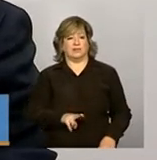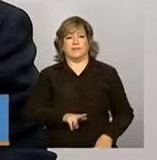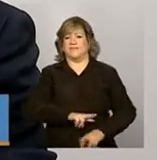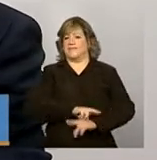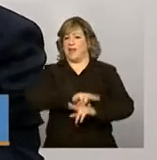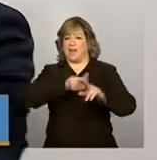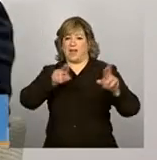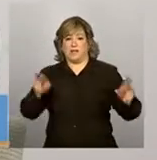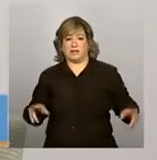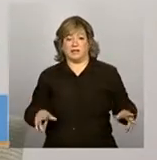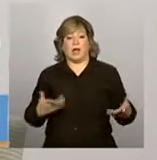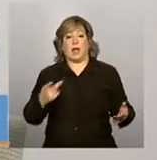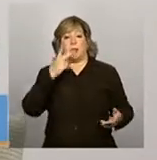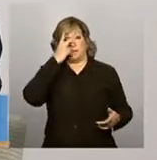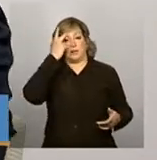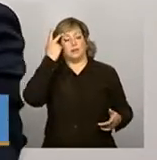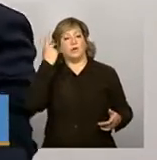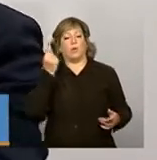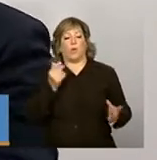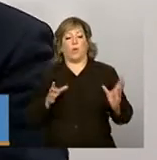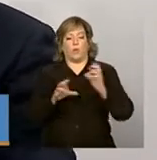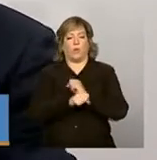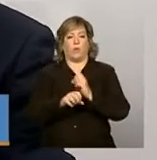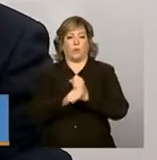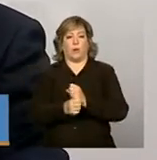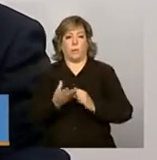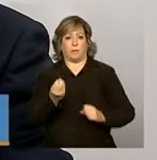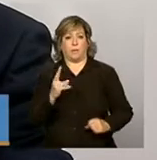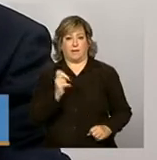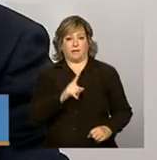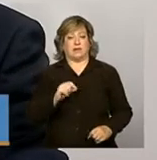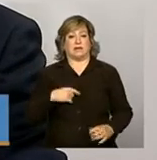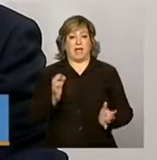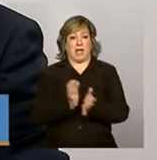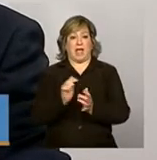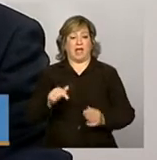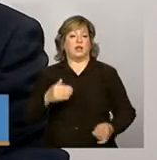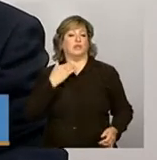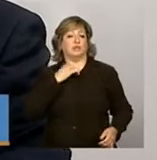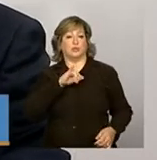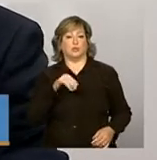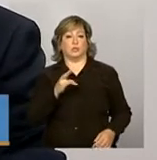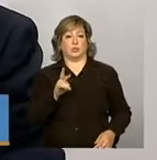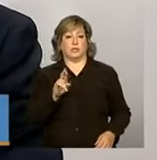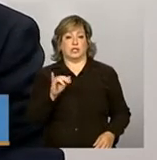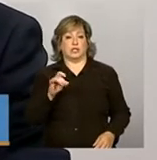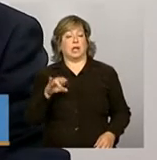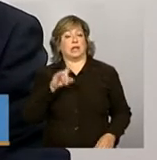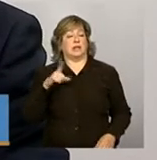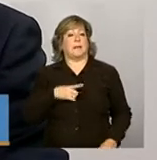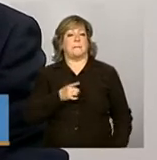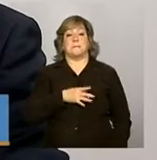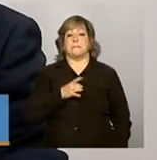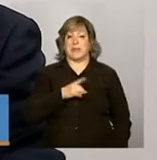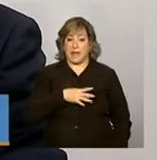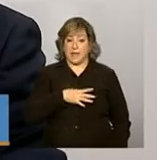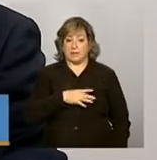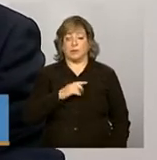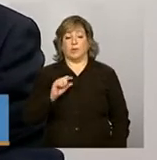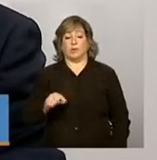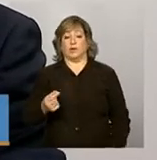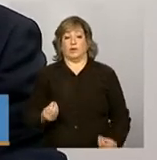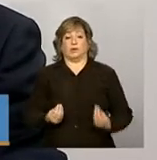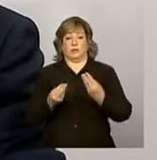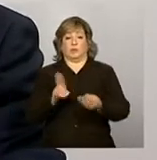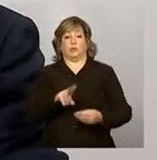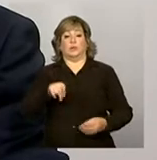que o pessoal de orçamento e finanças e, muitas vezes, a área jurídica e contabilidade, eles têm receio de que o recurso